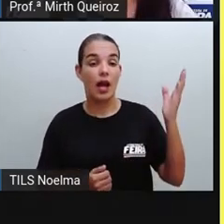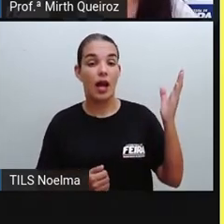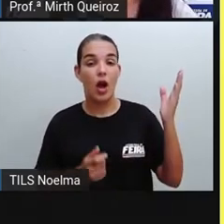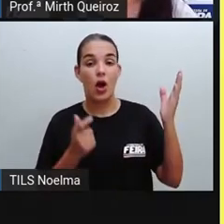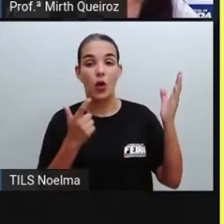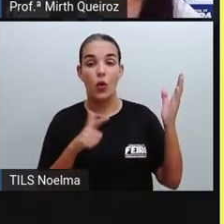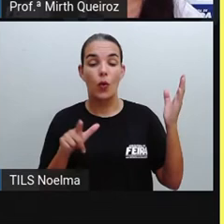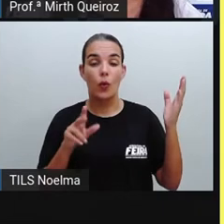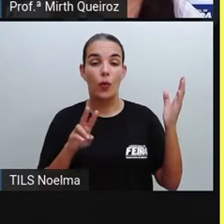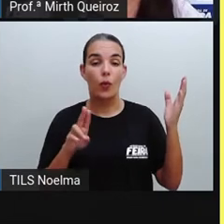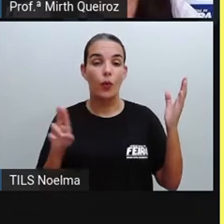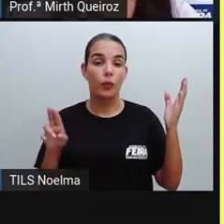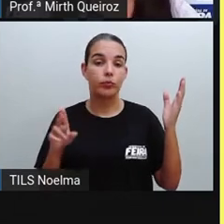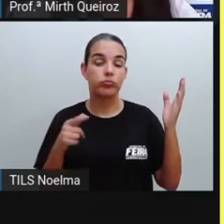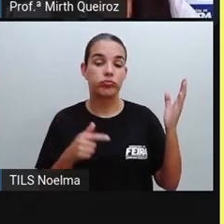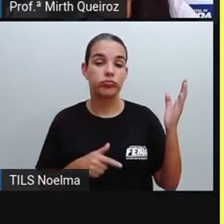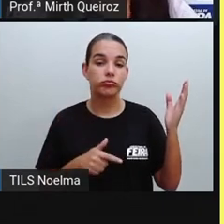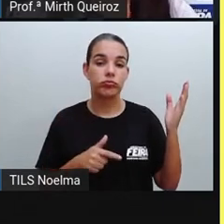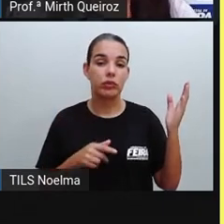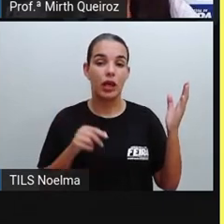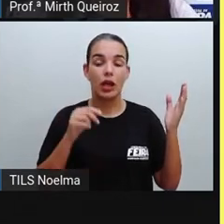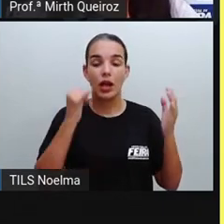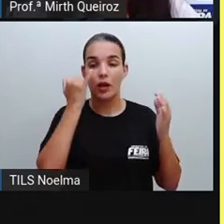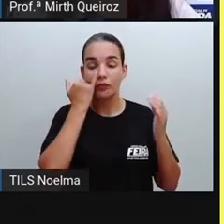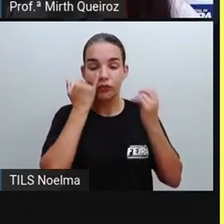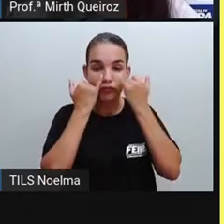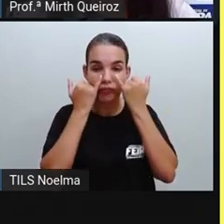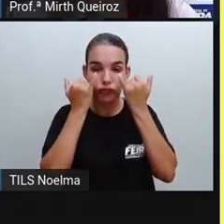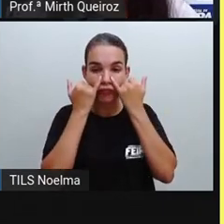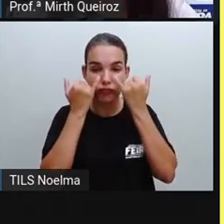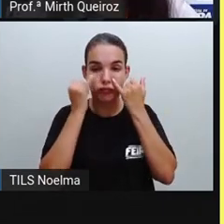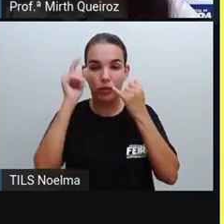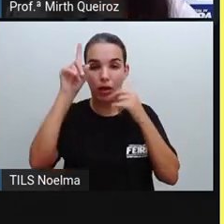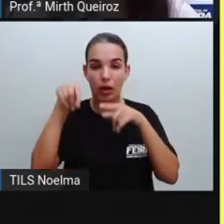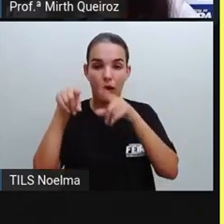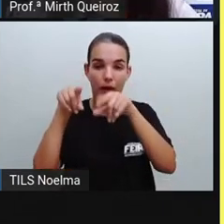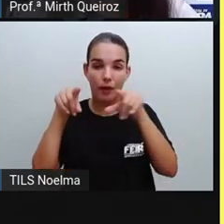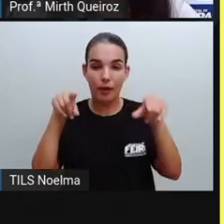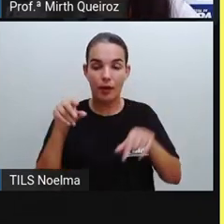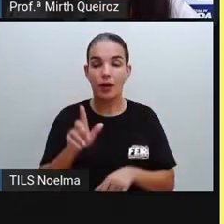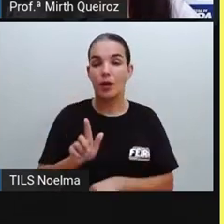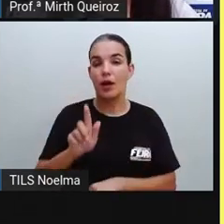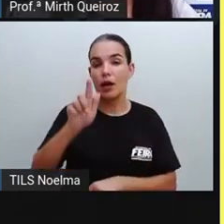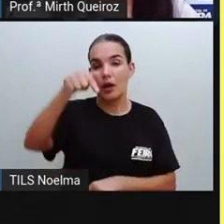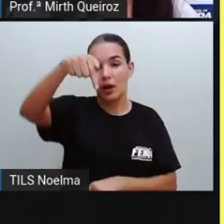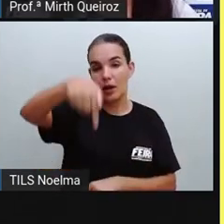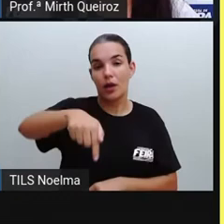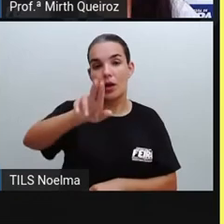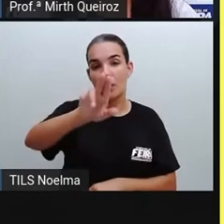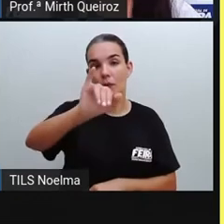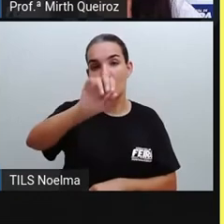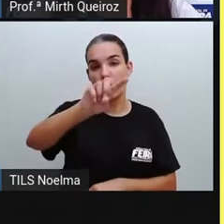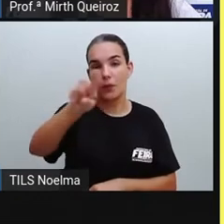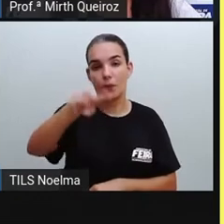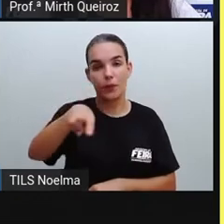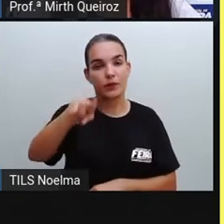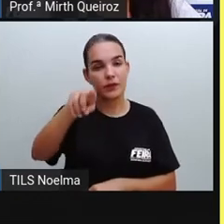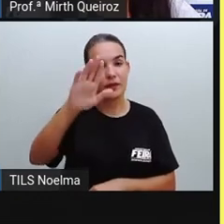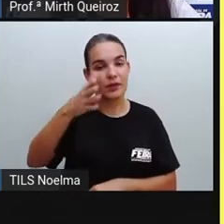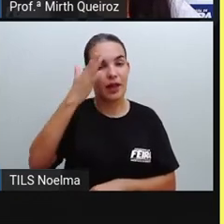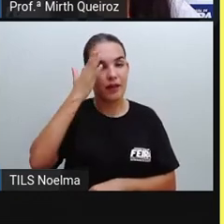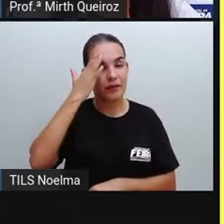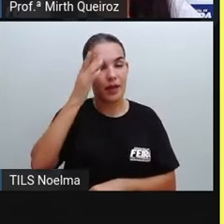aquele tema. Nós temos também o infográfico quiz, que vocês já devem ter visto também, né? O